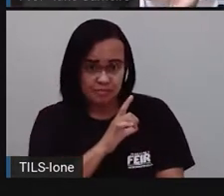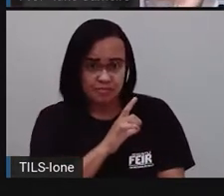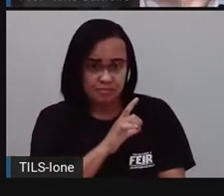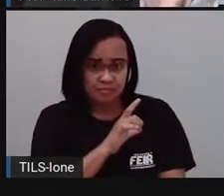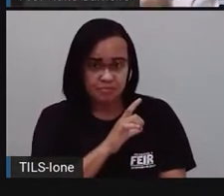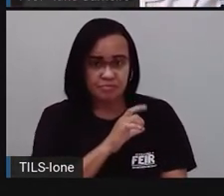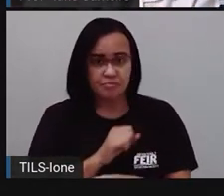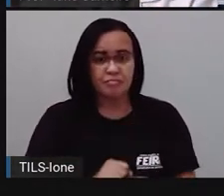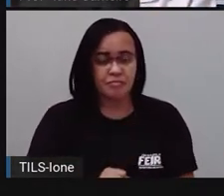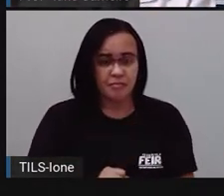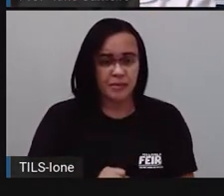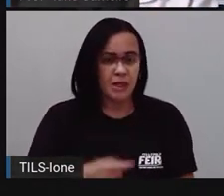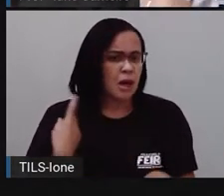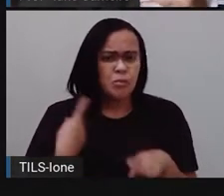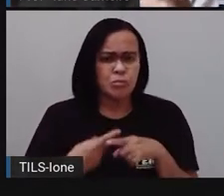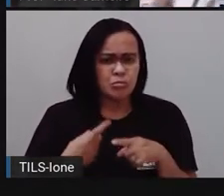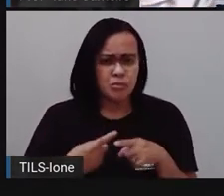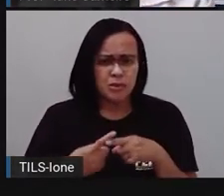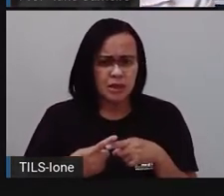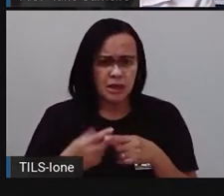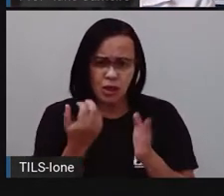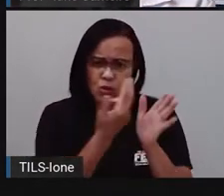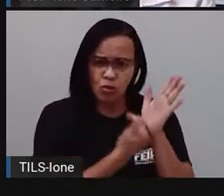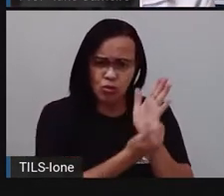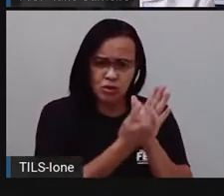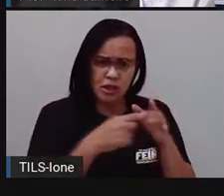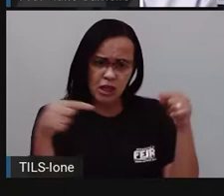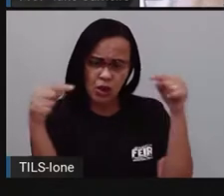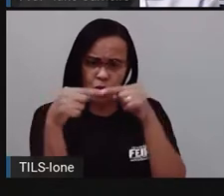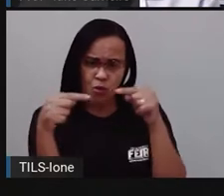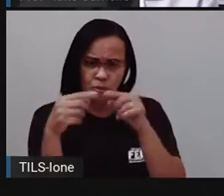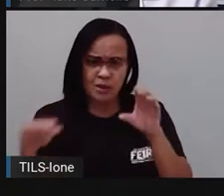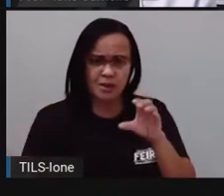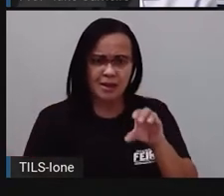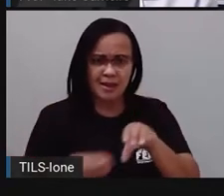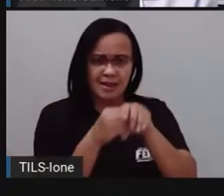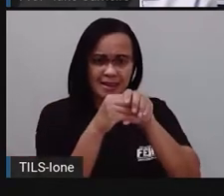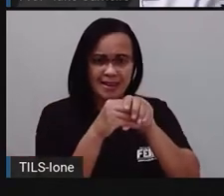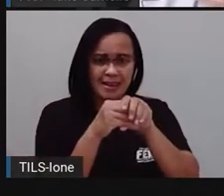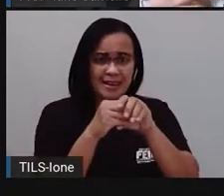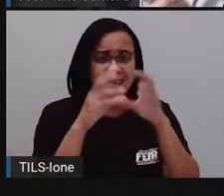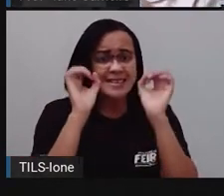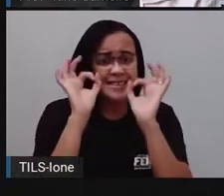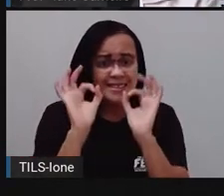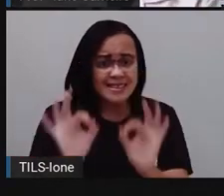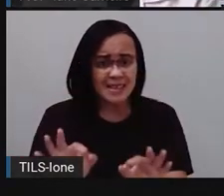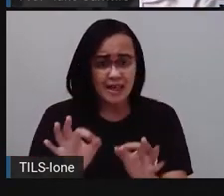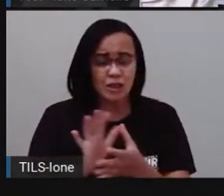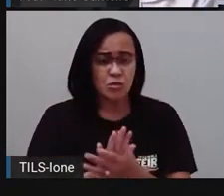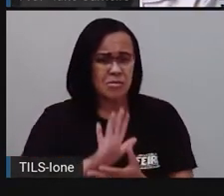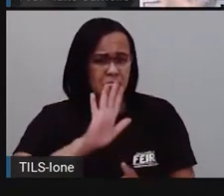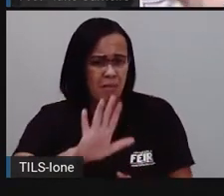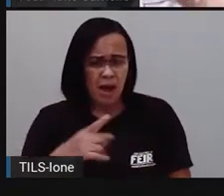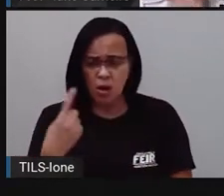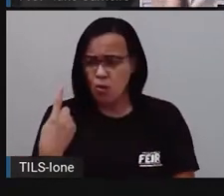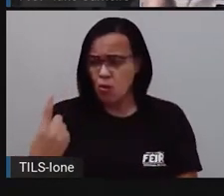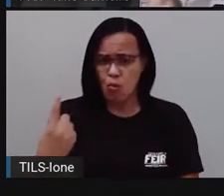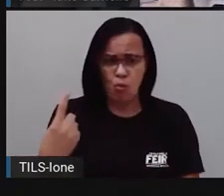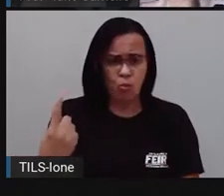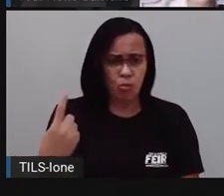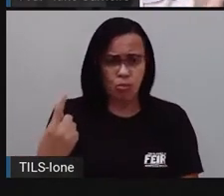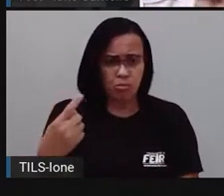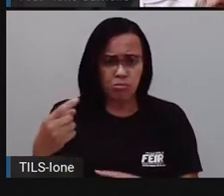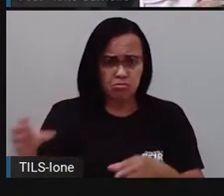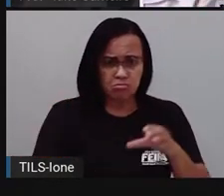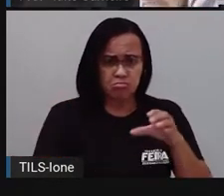pelo formato em que está lá na esfera, né? Só que chega um momento que tem uma pecinha do jogo que não tem nenhum,